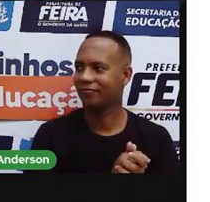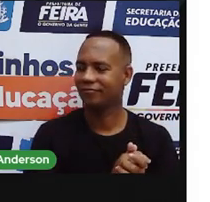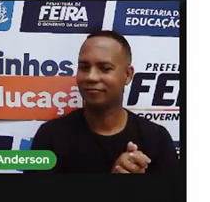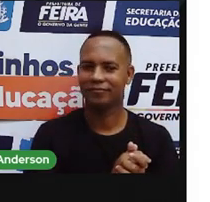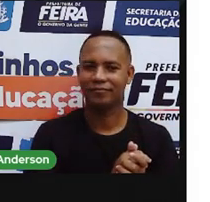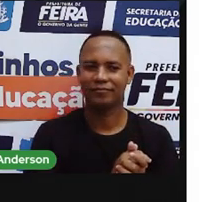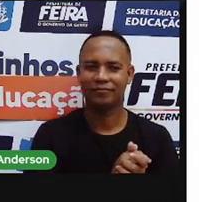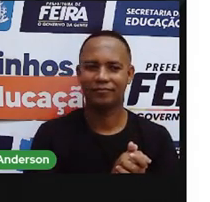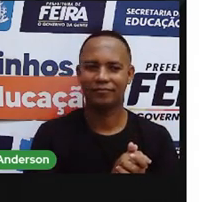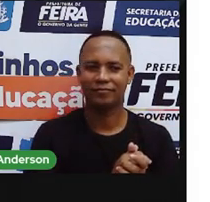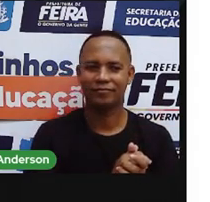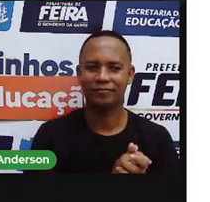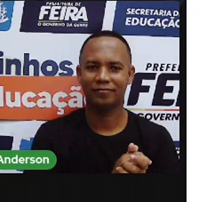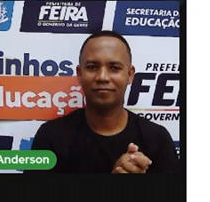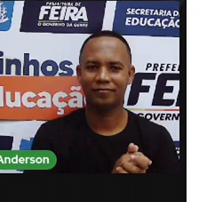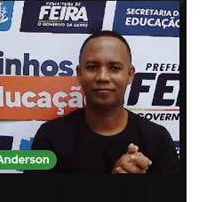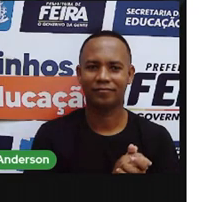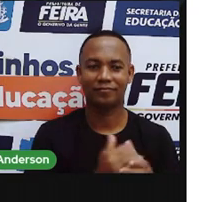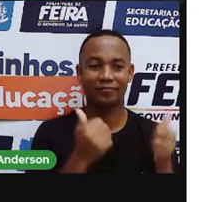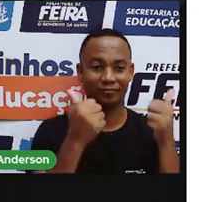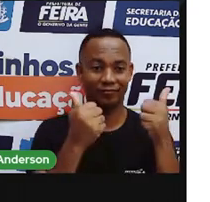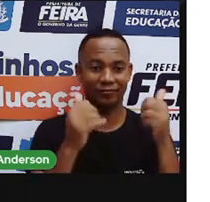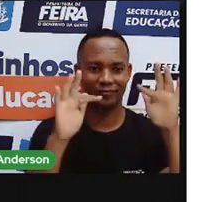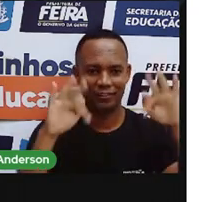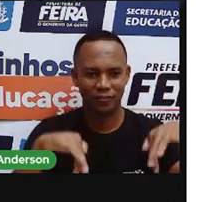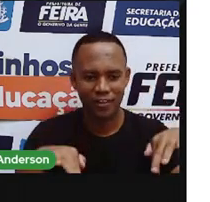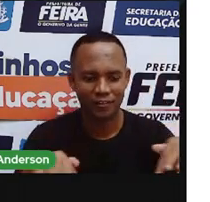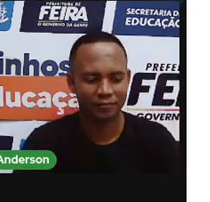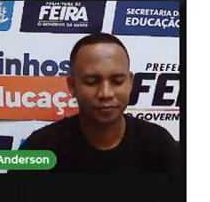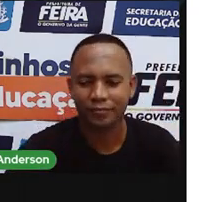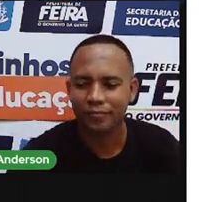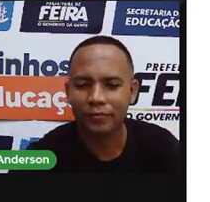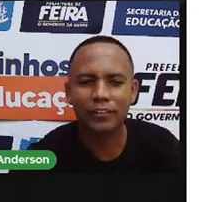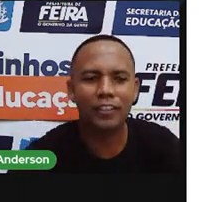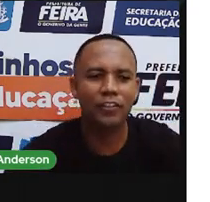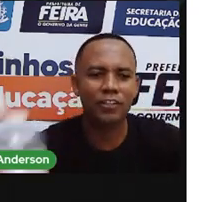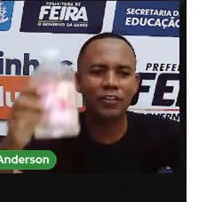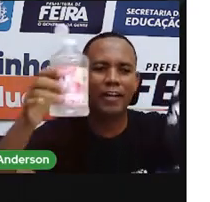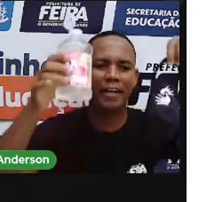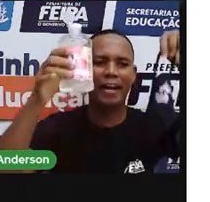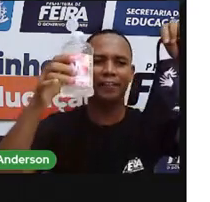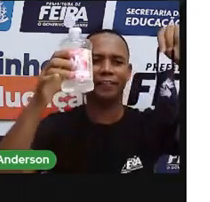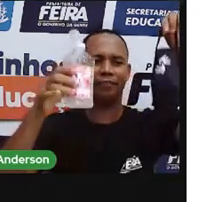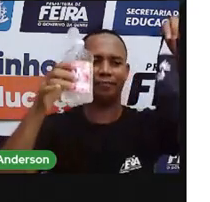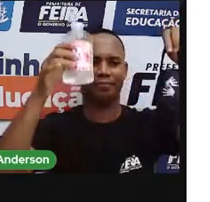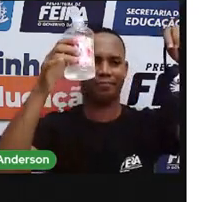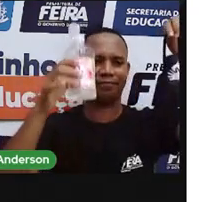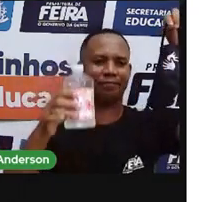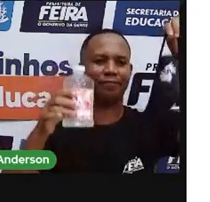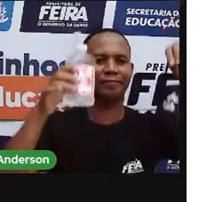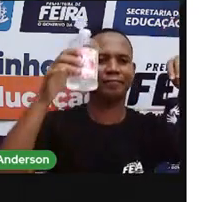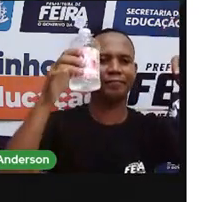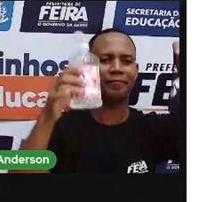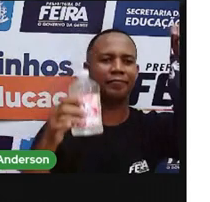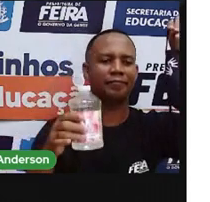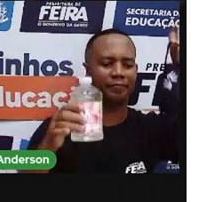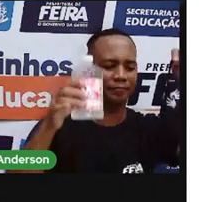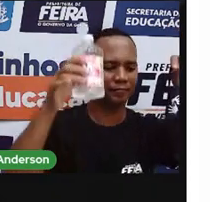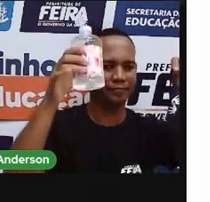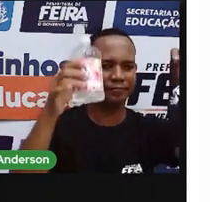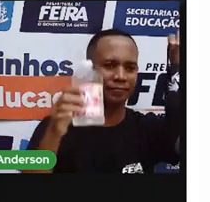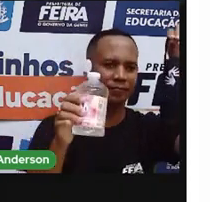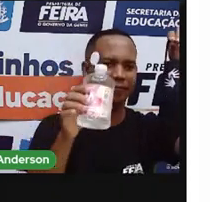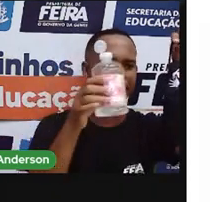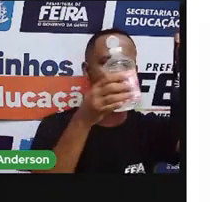Vamos lá. E por fim, Anderson? Vamos lá? Lava uma mão, lava outra,